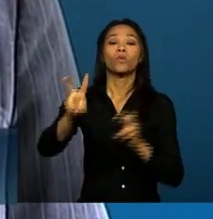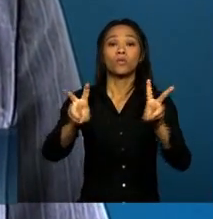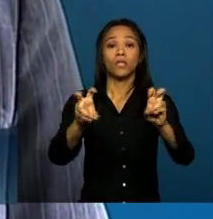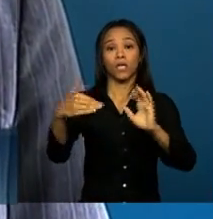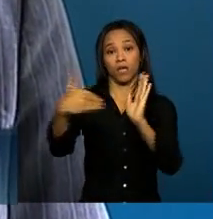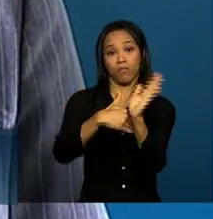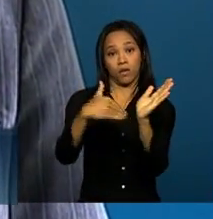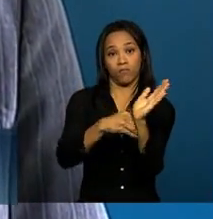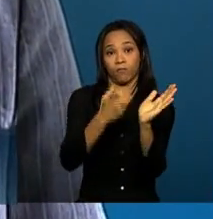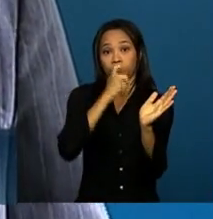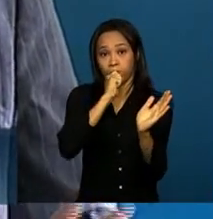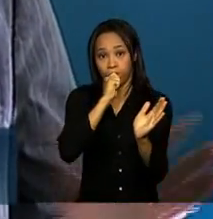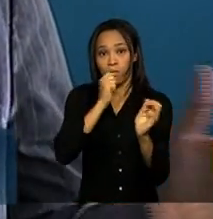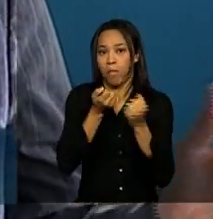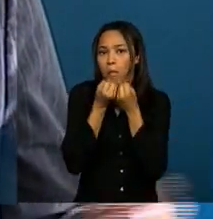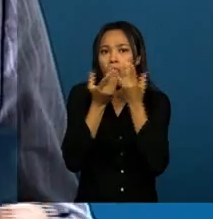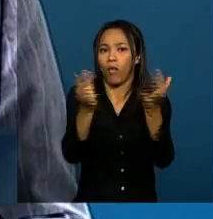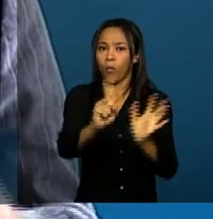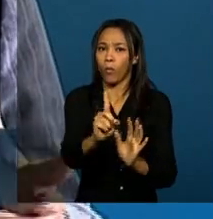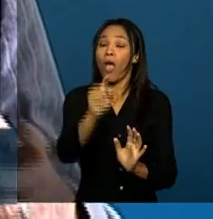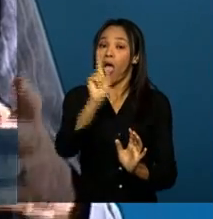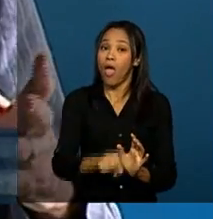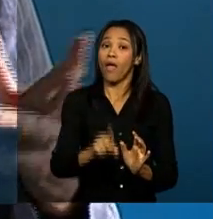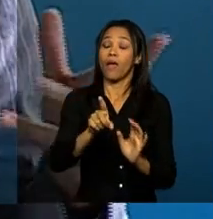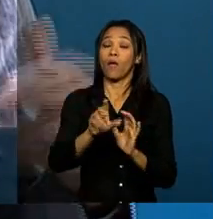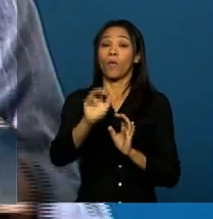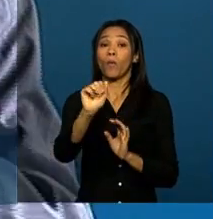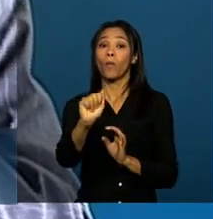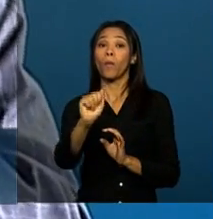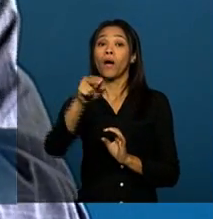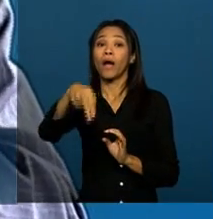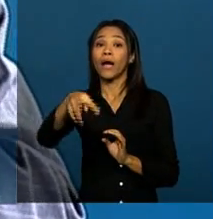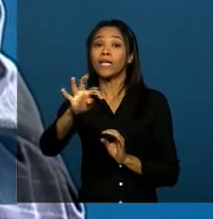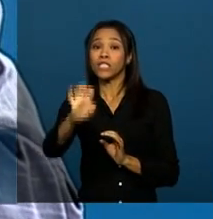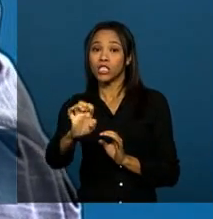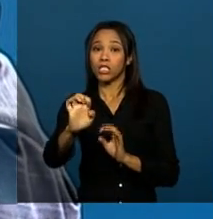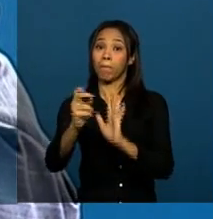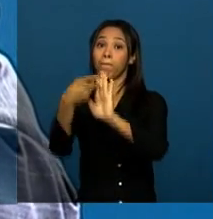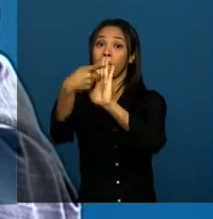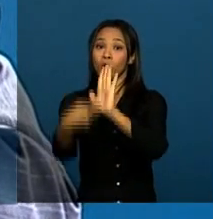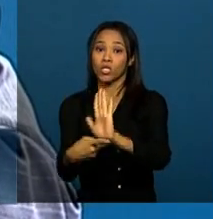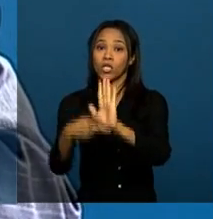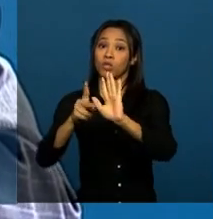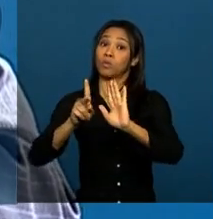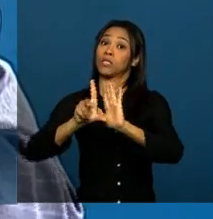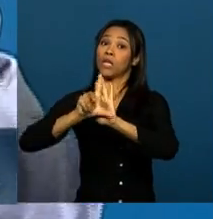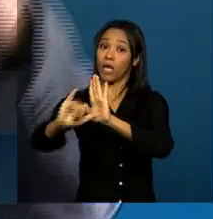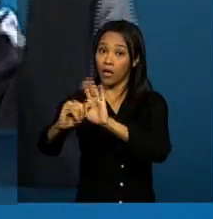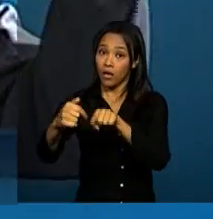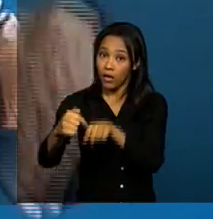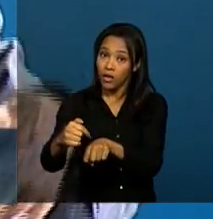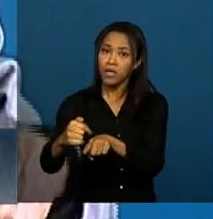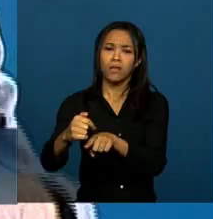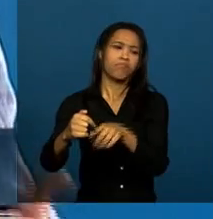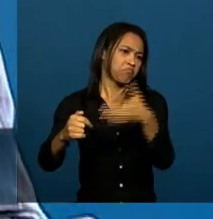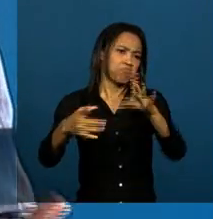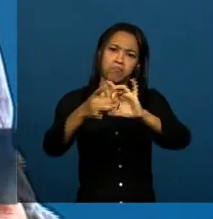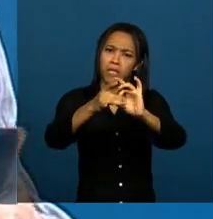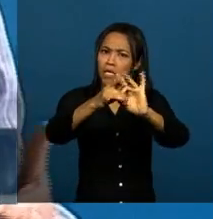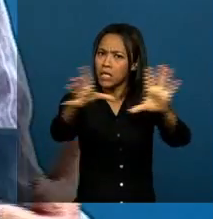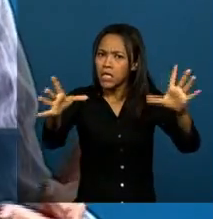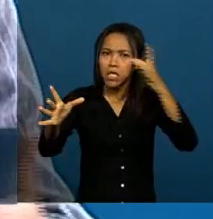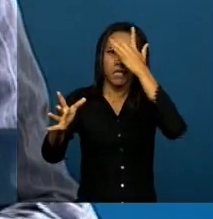anteprojeto de lei e, portanto, a sociedade tem a possibilidade de contestar todos os